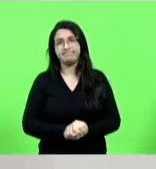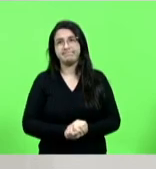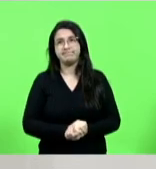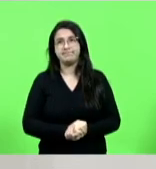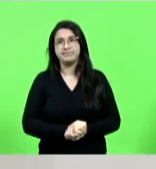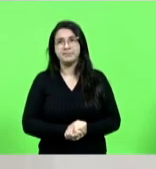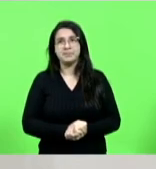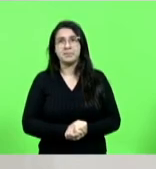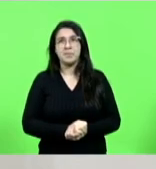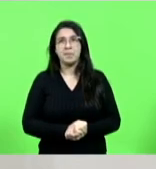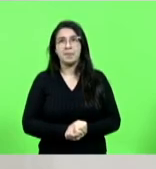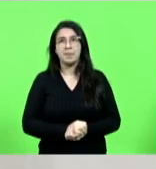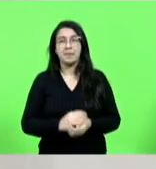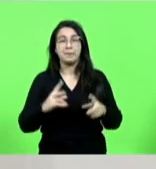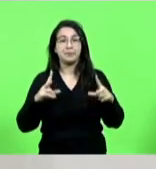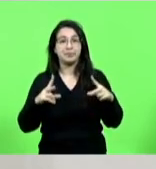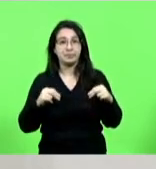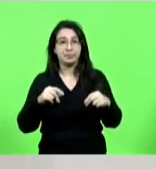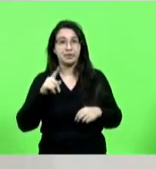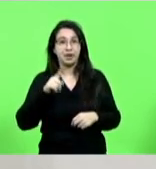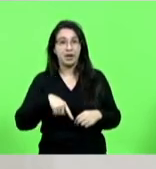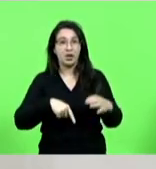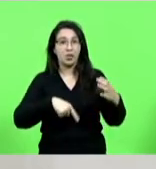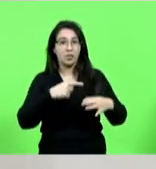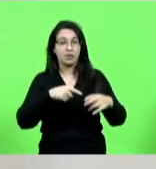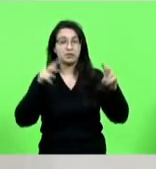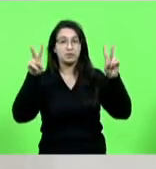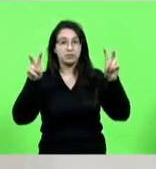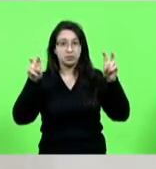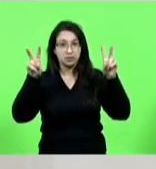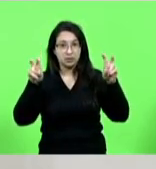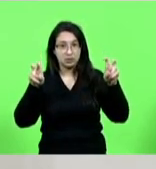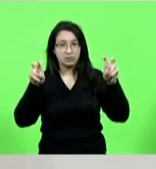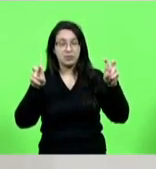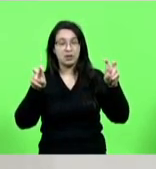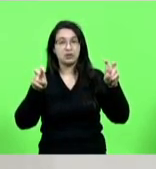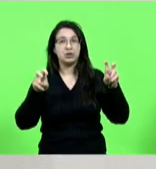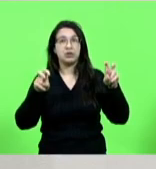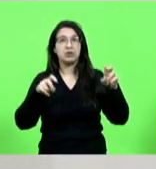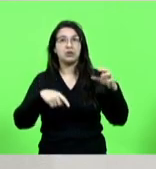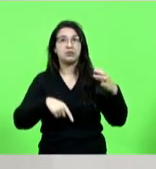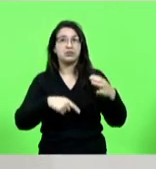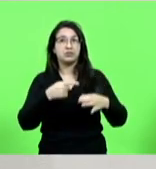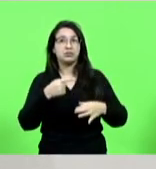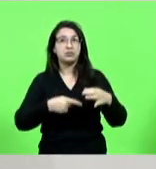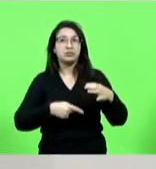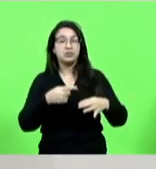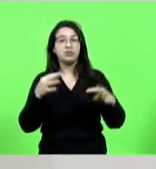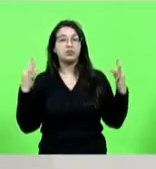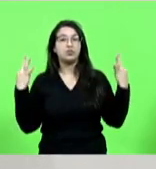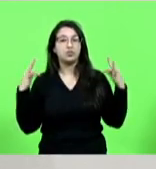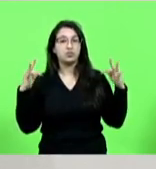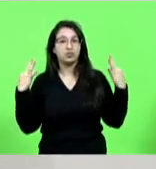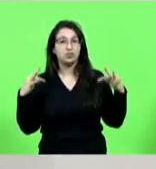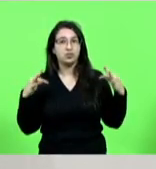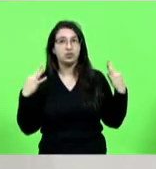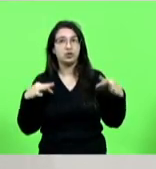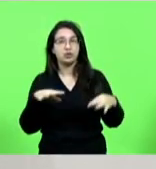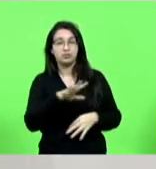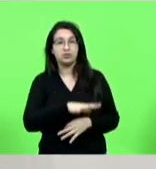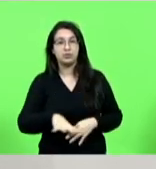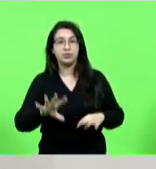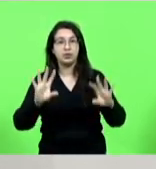o mérito é na comissão temática por isso existe comissões temáticas comissão de turismo e meio ambiente